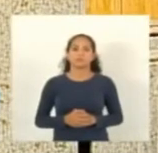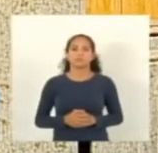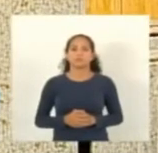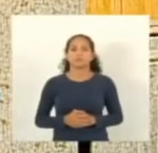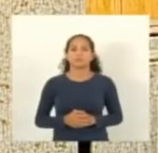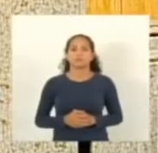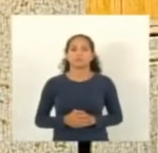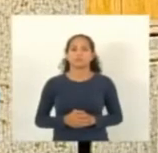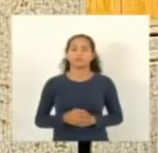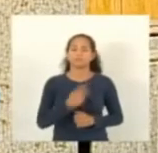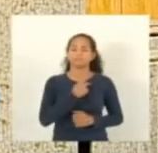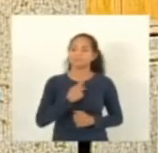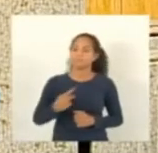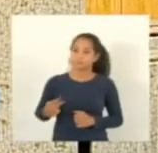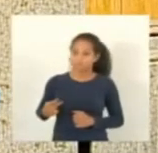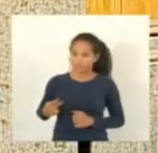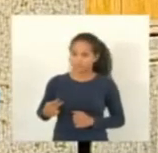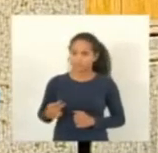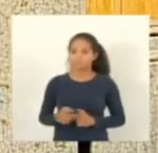Senhor presidente,